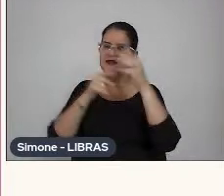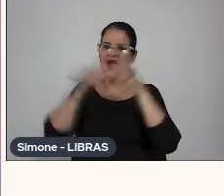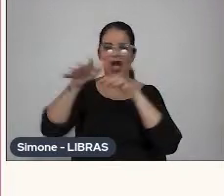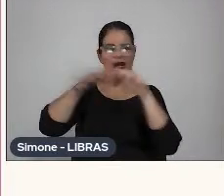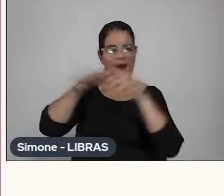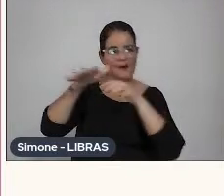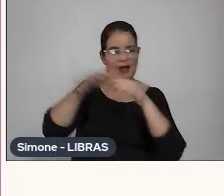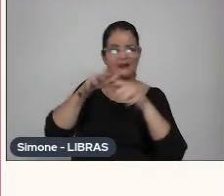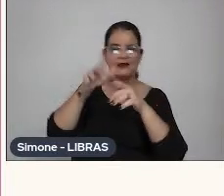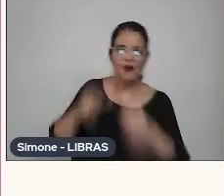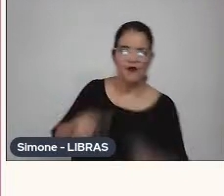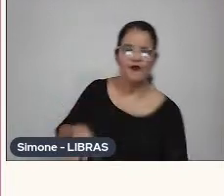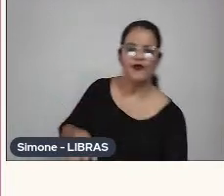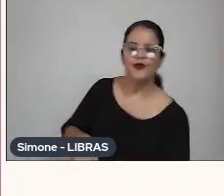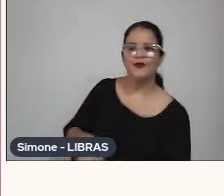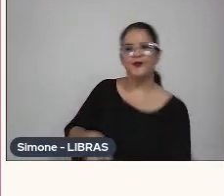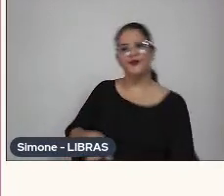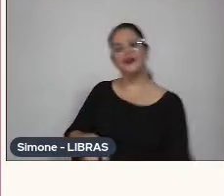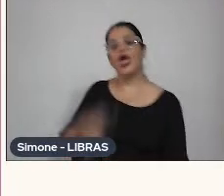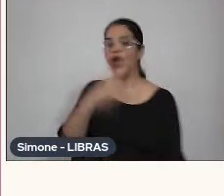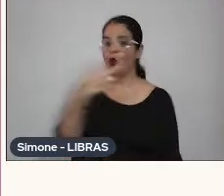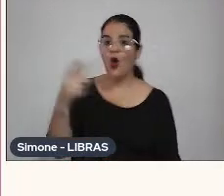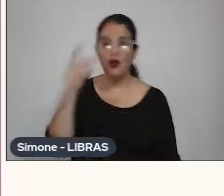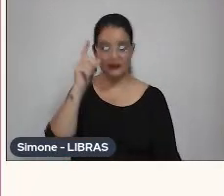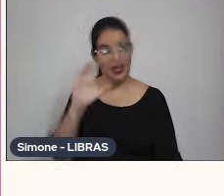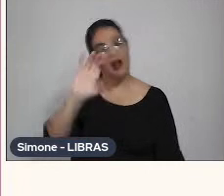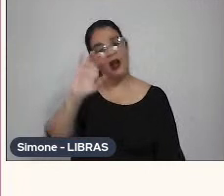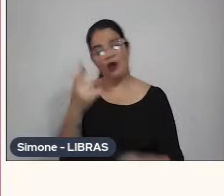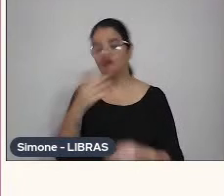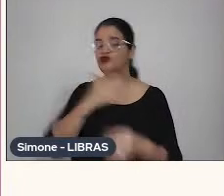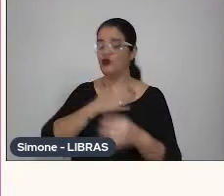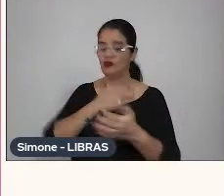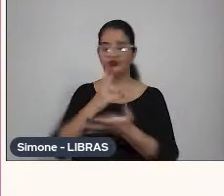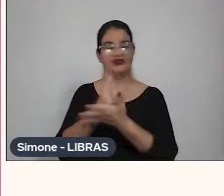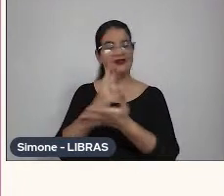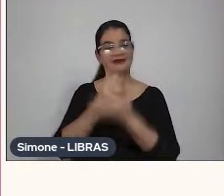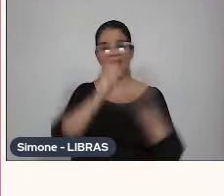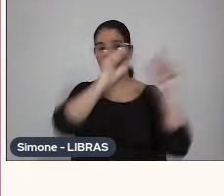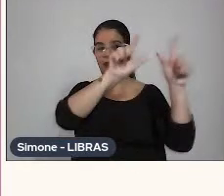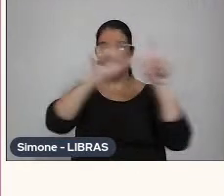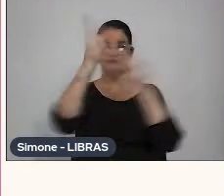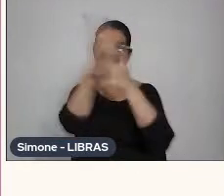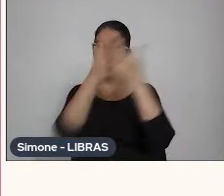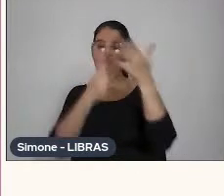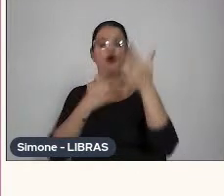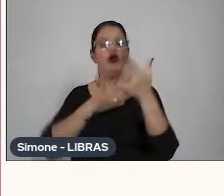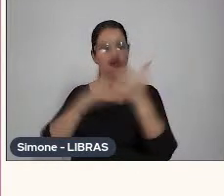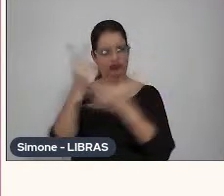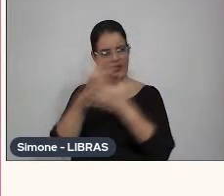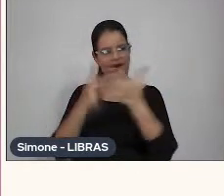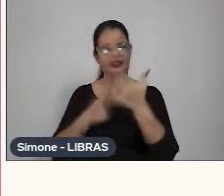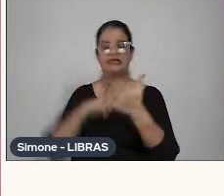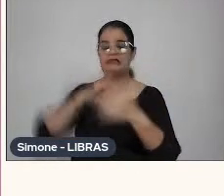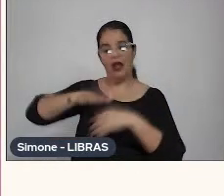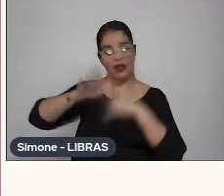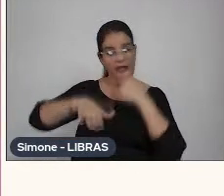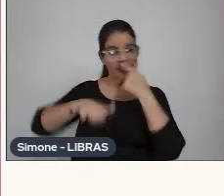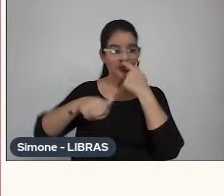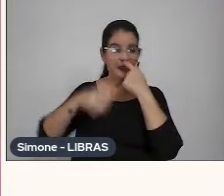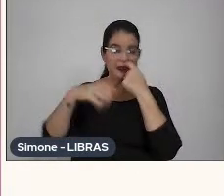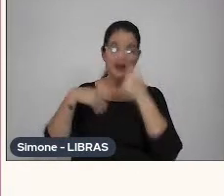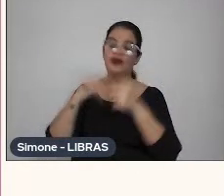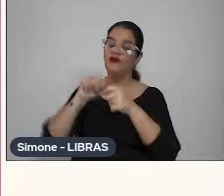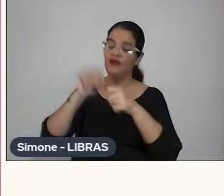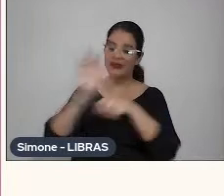foi, assim, era uma coisa que me interessava, obviamente eu sempre gostei muito de quadrinhos, gostava de desenhar quando era criança, e fui fazer